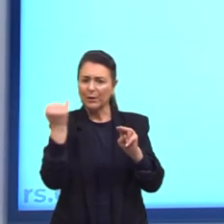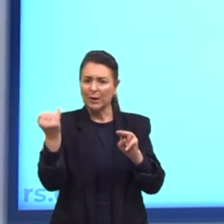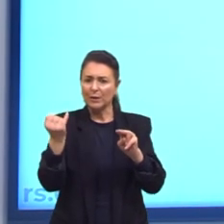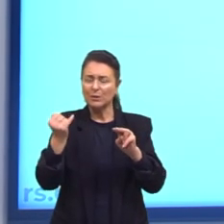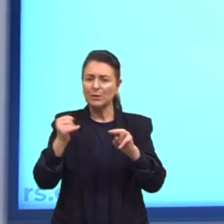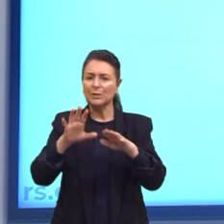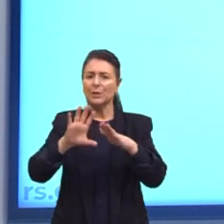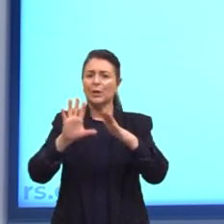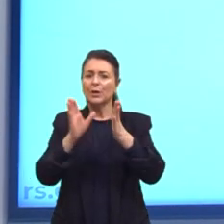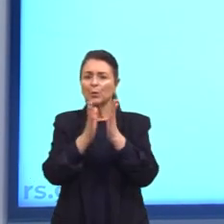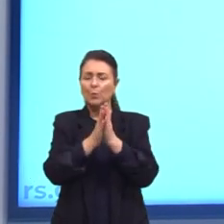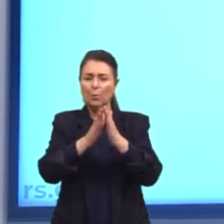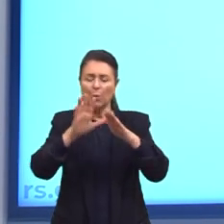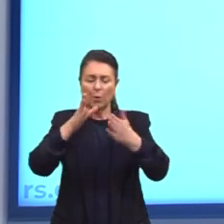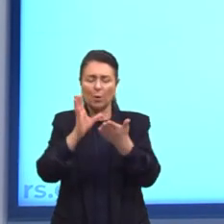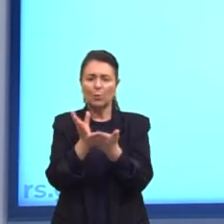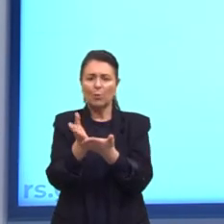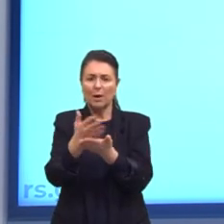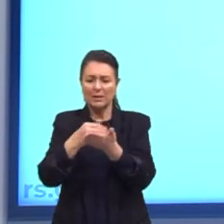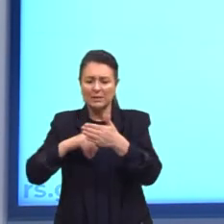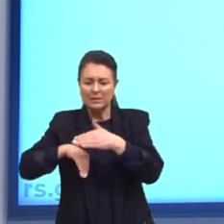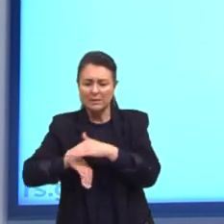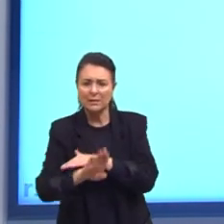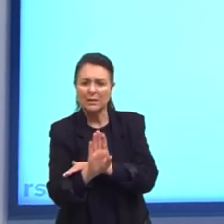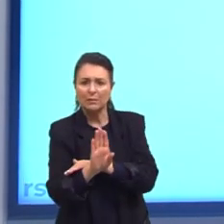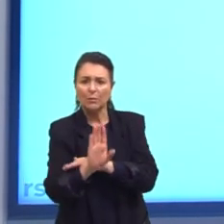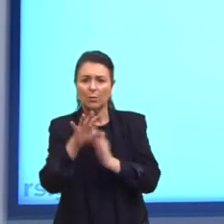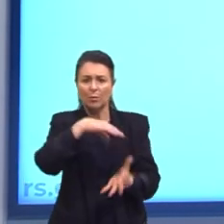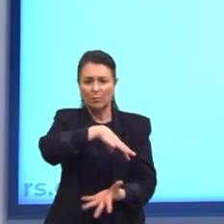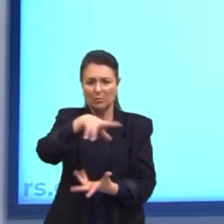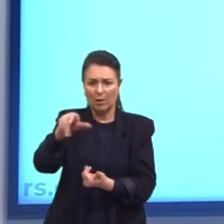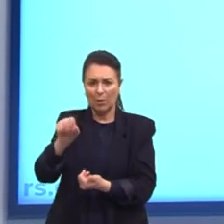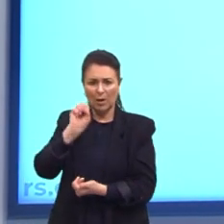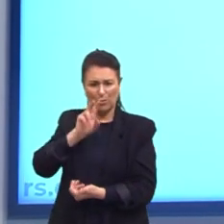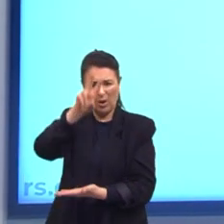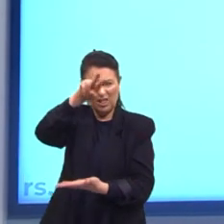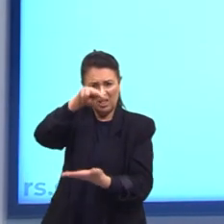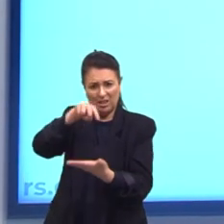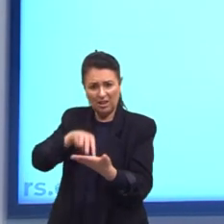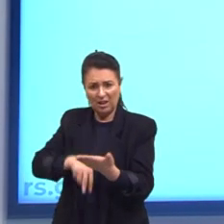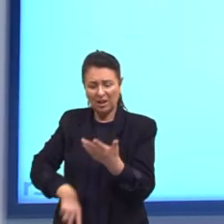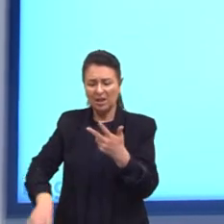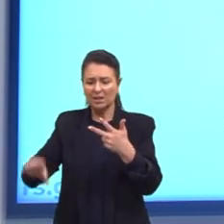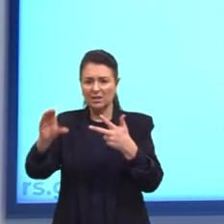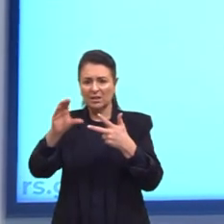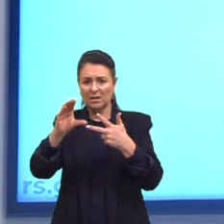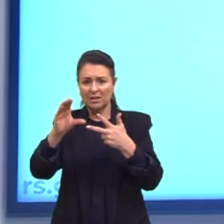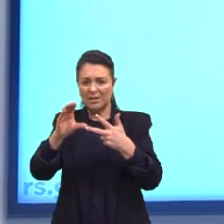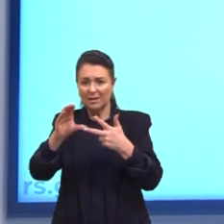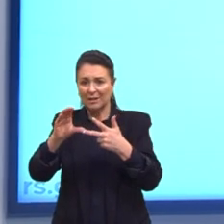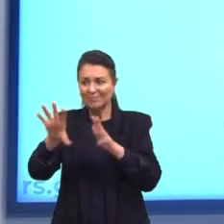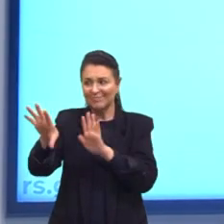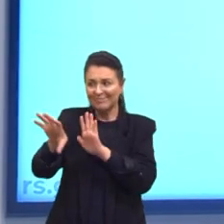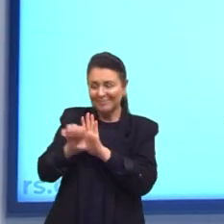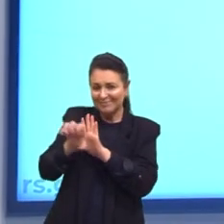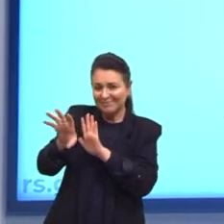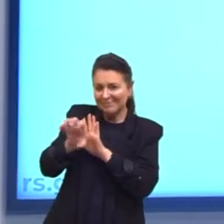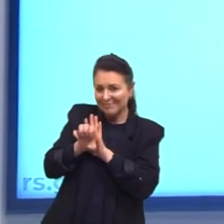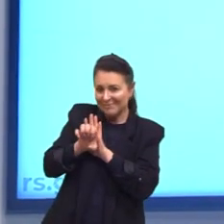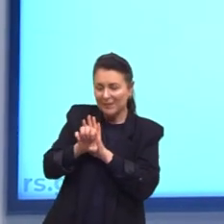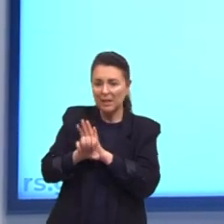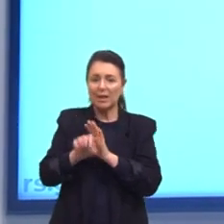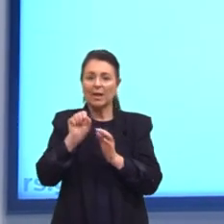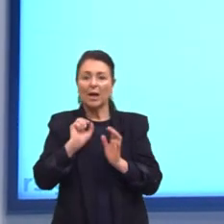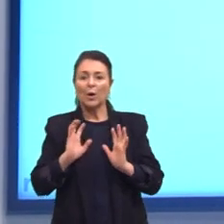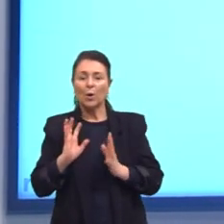ela só está querendo que as pessoas leiam? Será que esse é o objetivo? Letra C. Seduzir o consumidor ao relacionar o